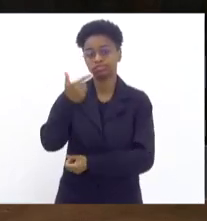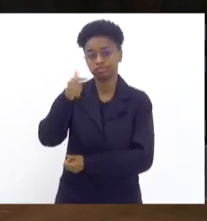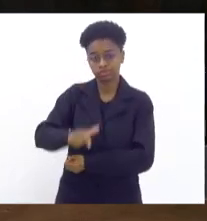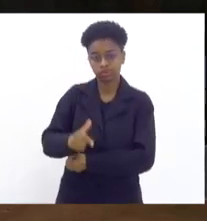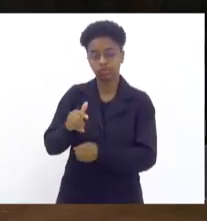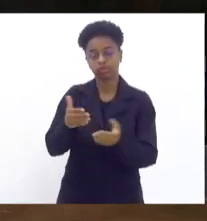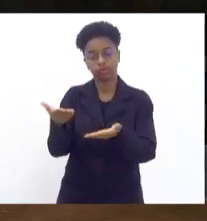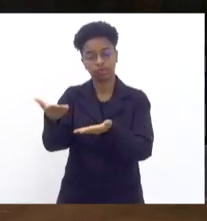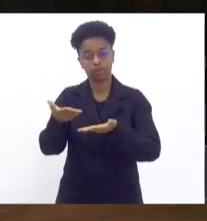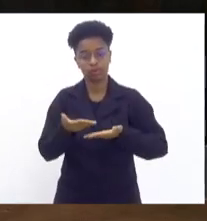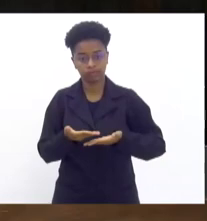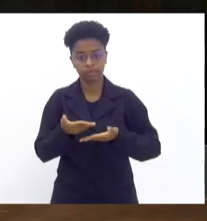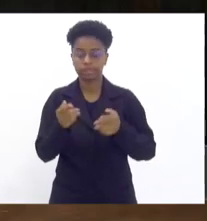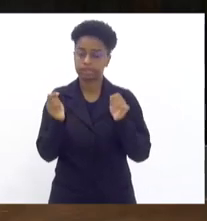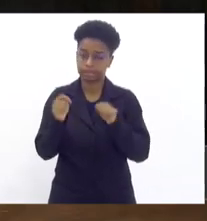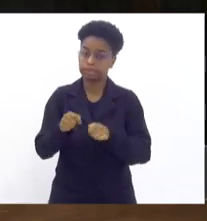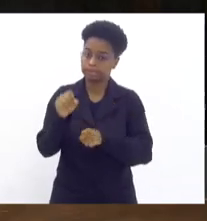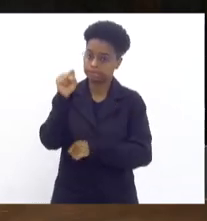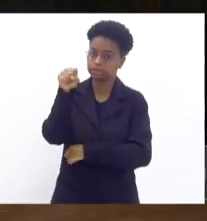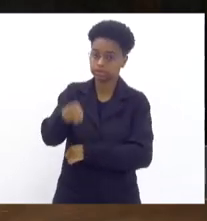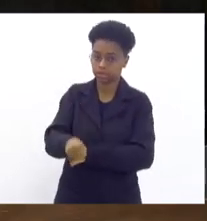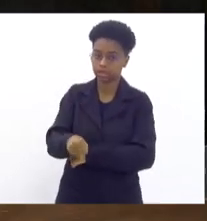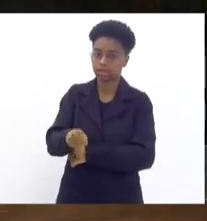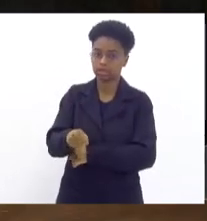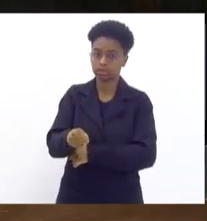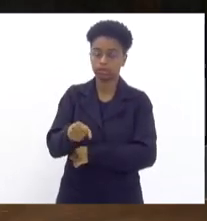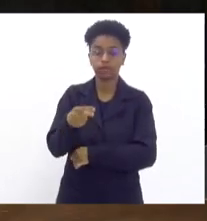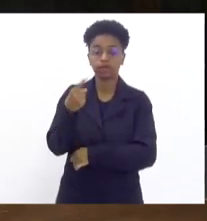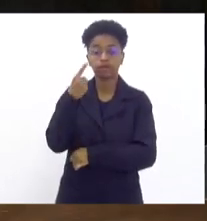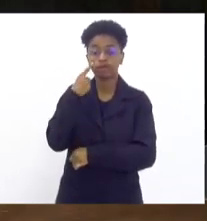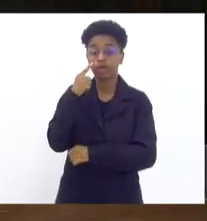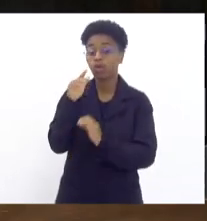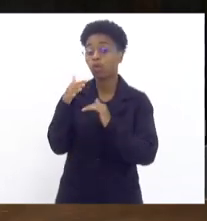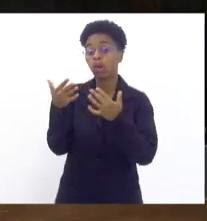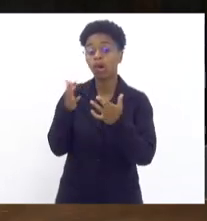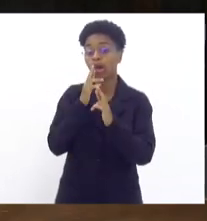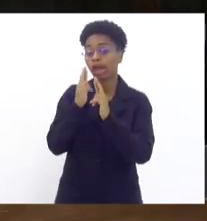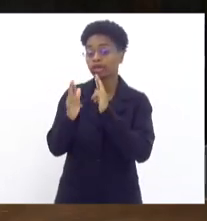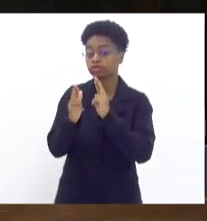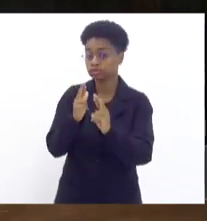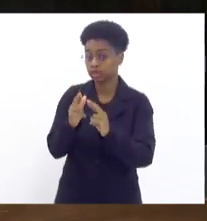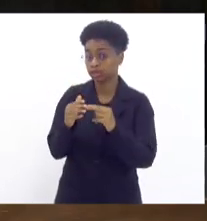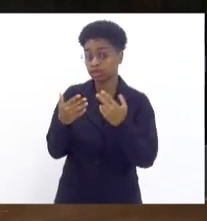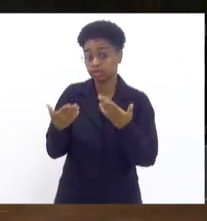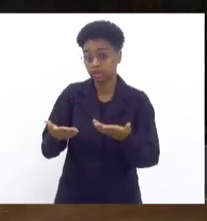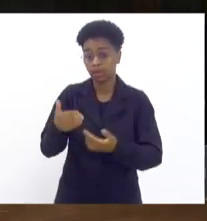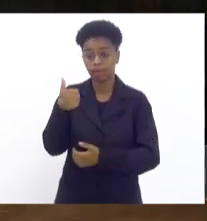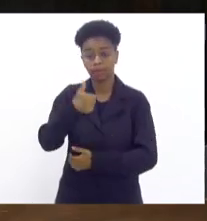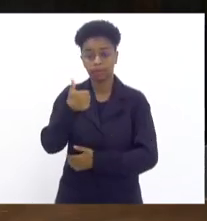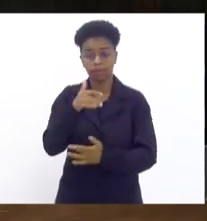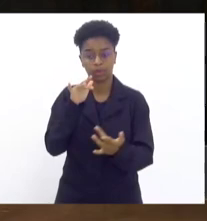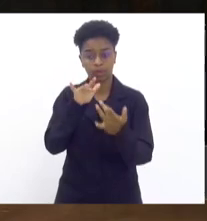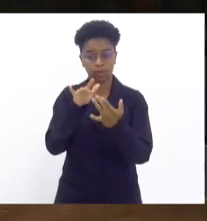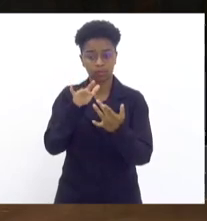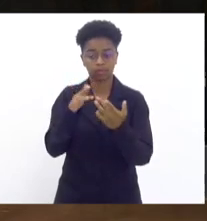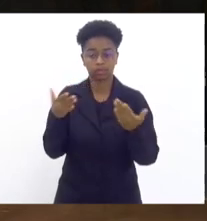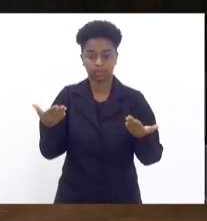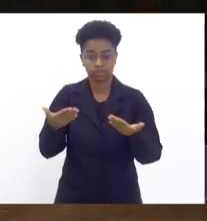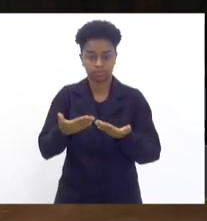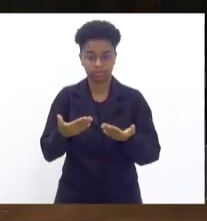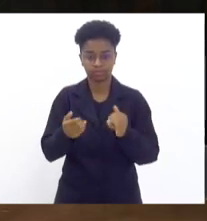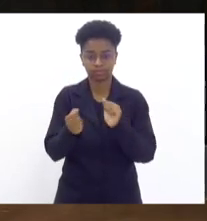audiência para que aí sim possamos ver os resultados. Então, é um primeiro contato, como o deputado Rodrigo